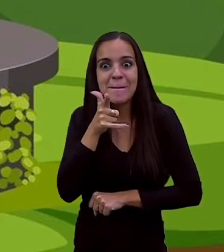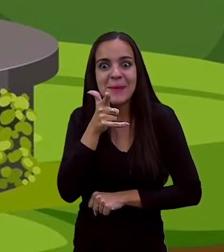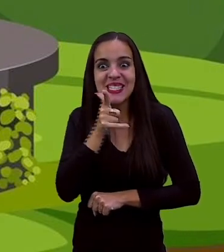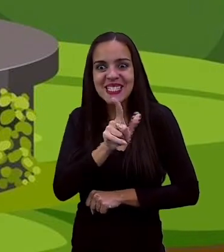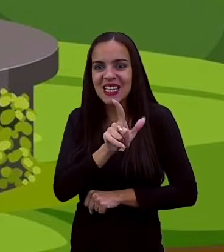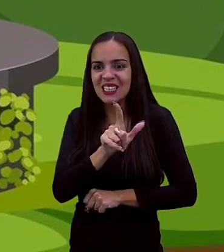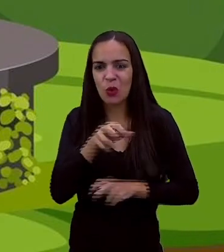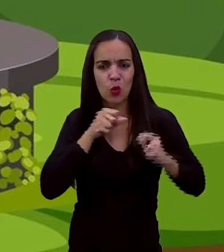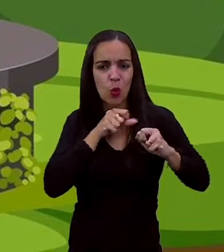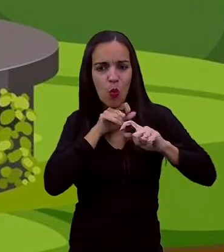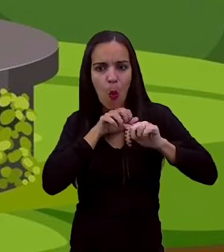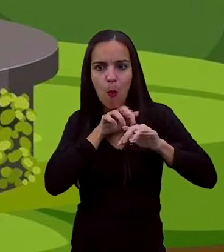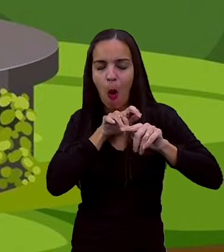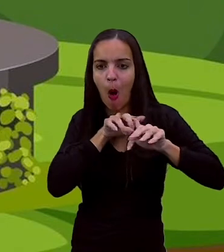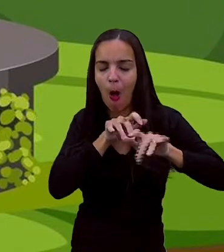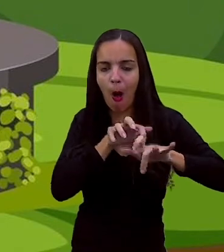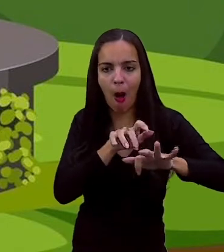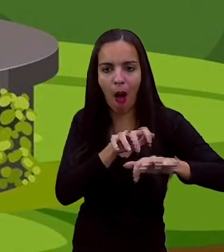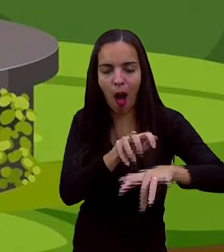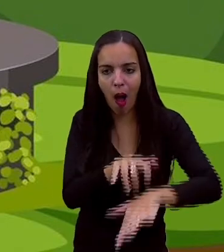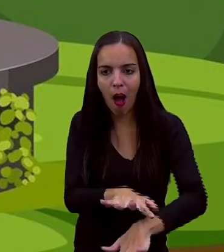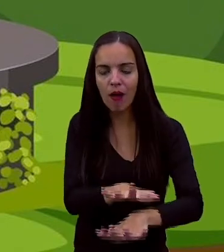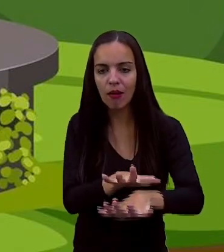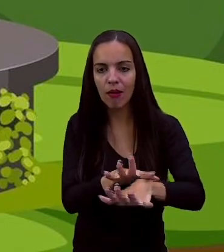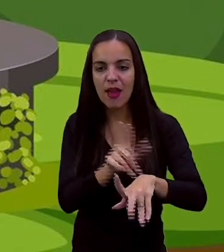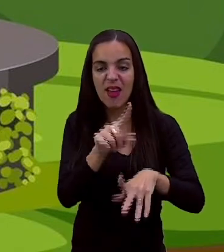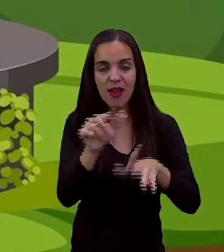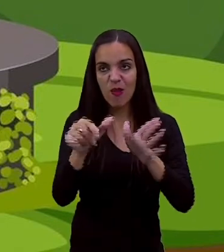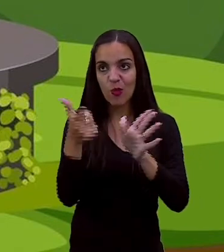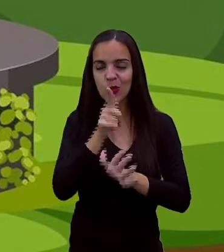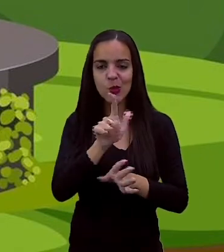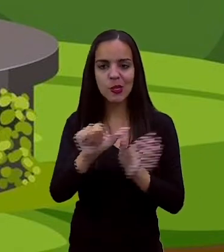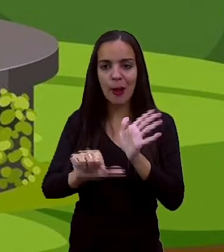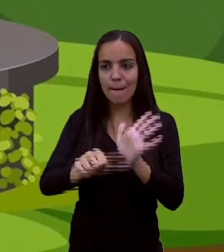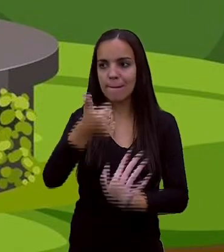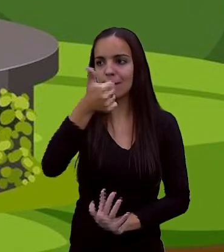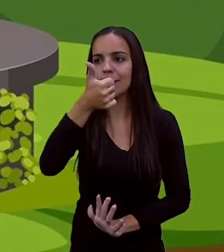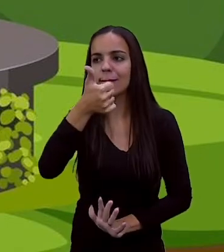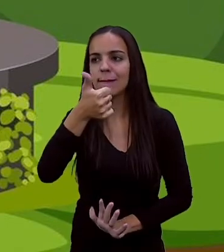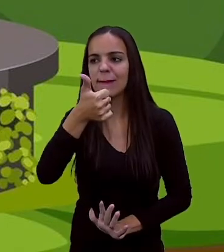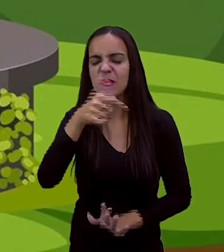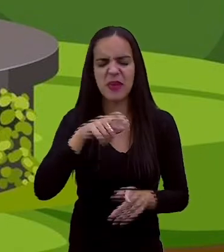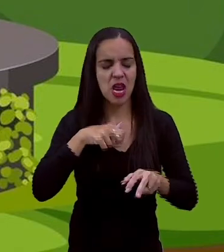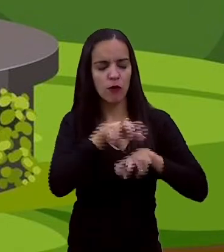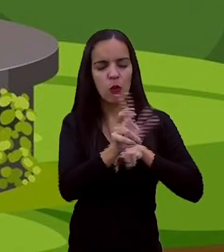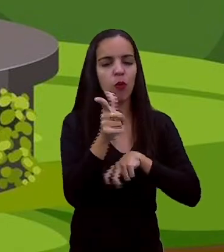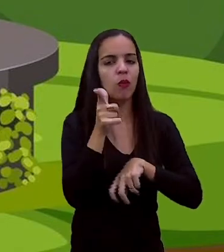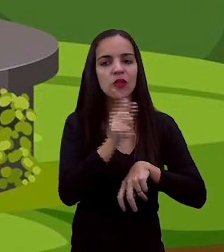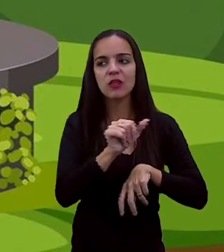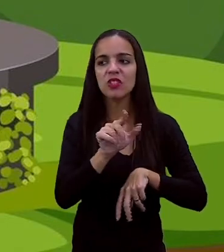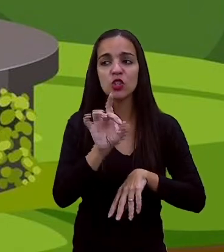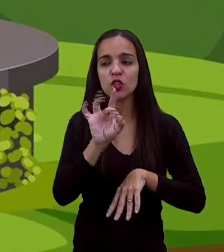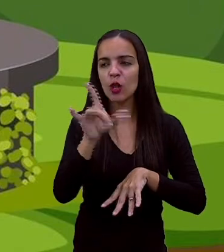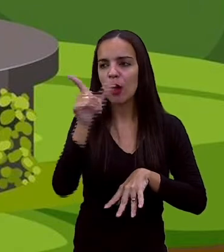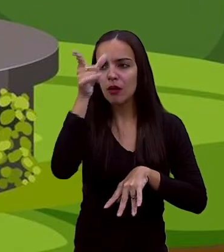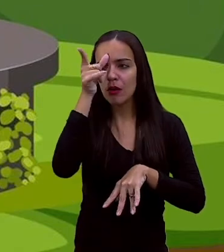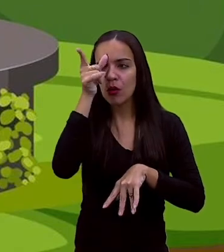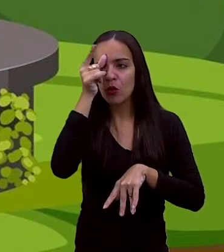conseguiu ser o primeiro. Ao chegar no chafariz de pedra, antes de todo mundo, ele não pensou duas vezes.